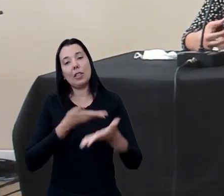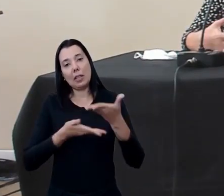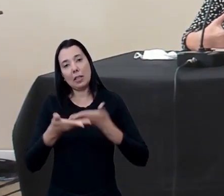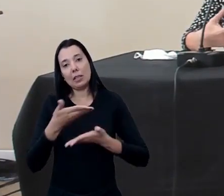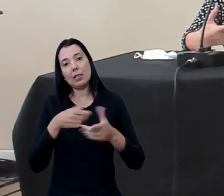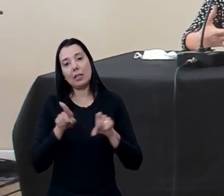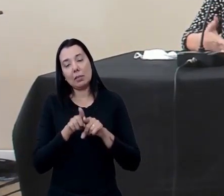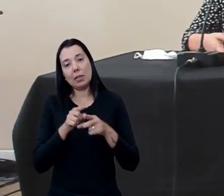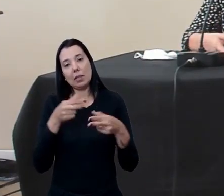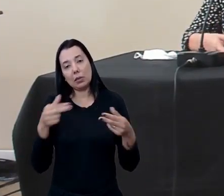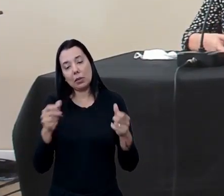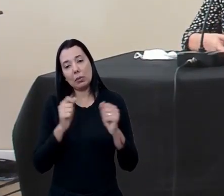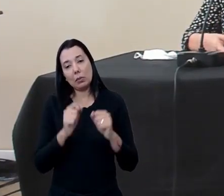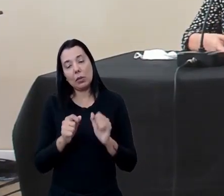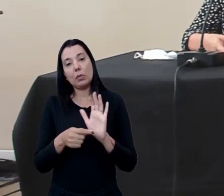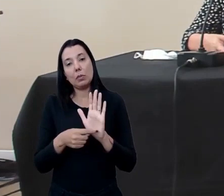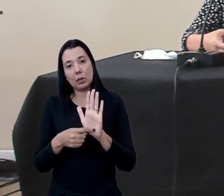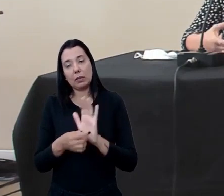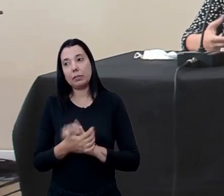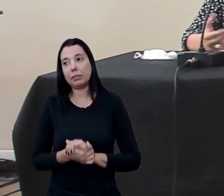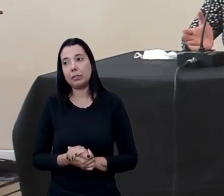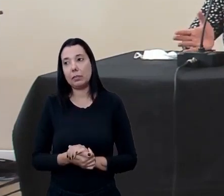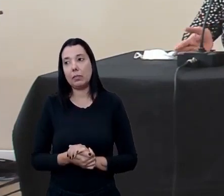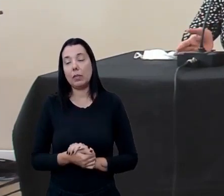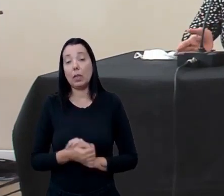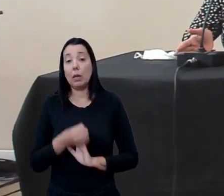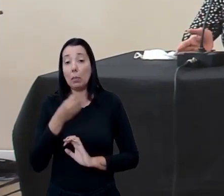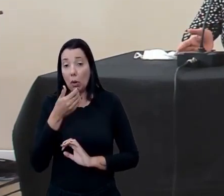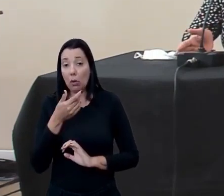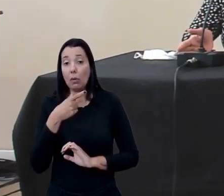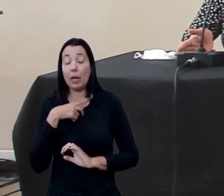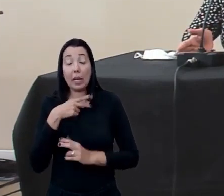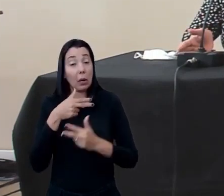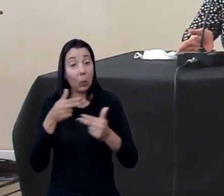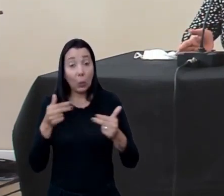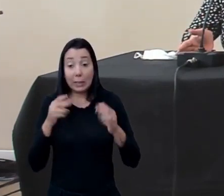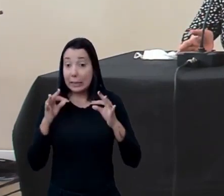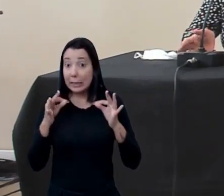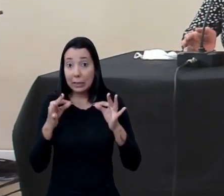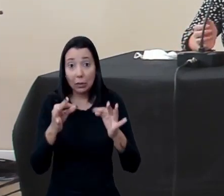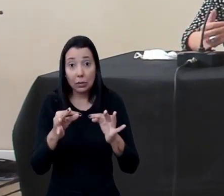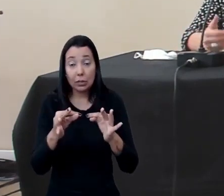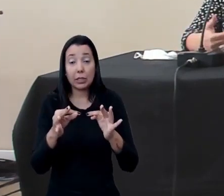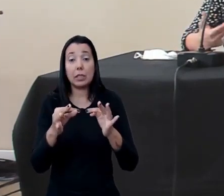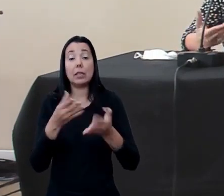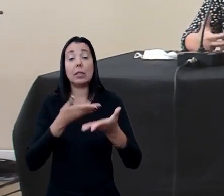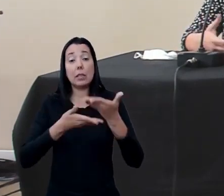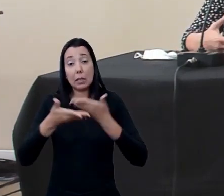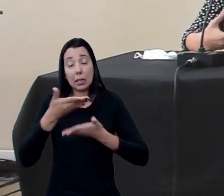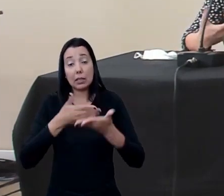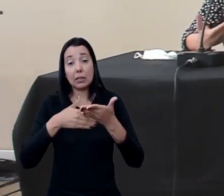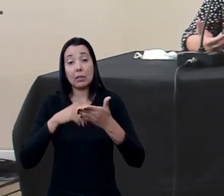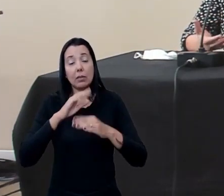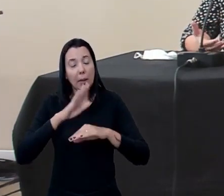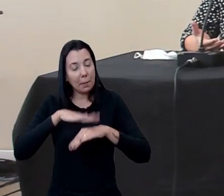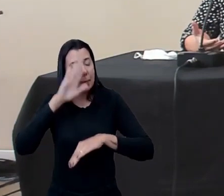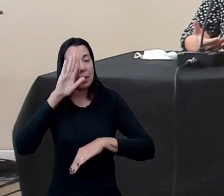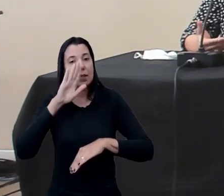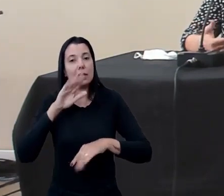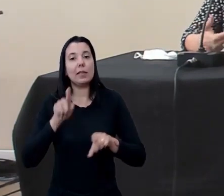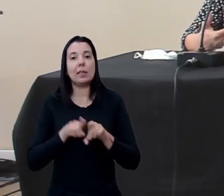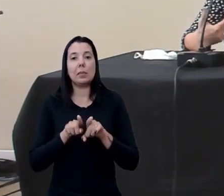também que essas ferramentas podem trazer como eu bem disse elas são ferramentas e a relação vai além das